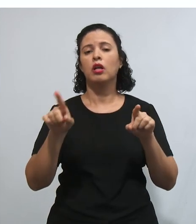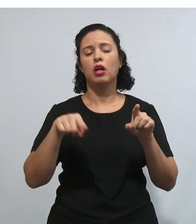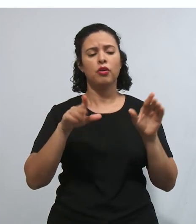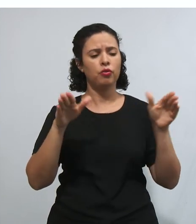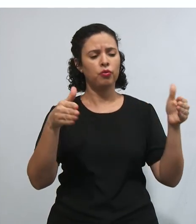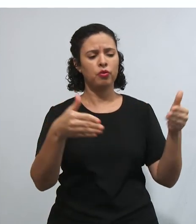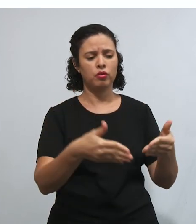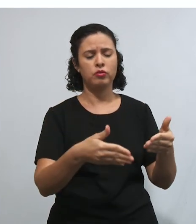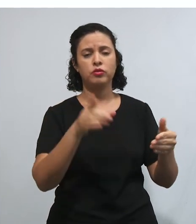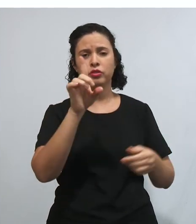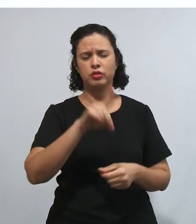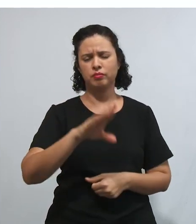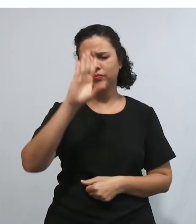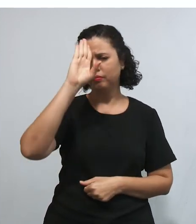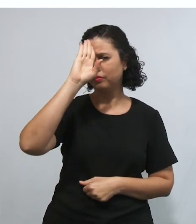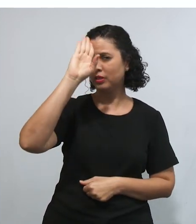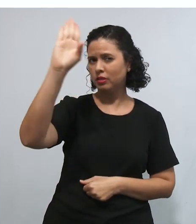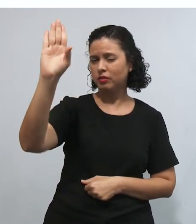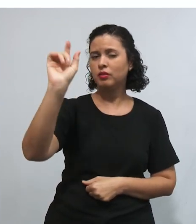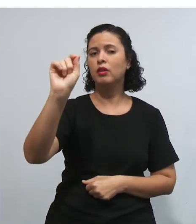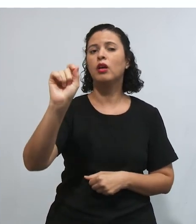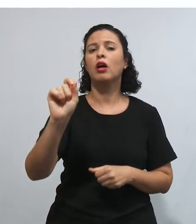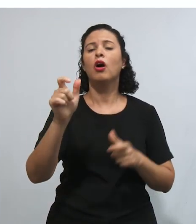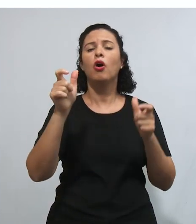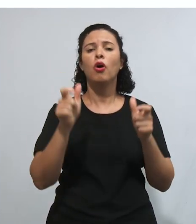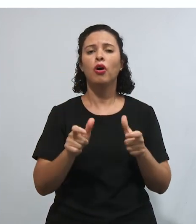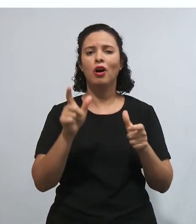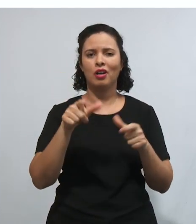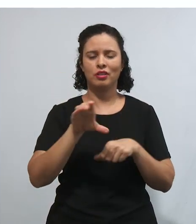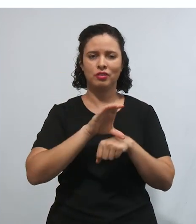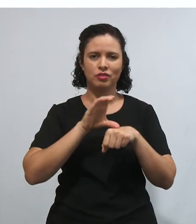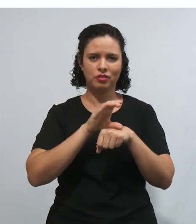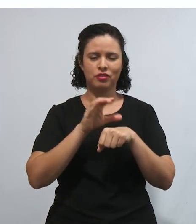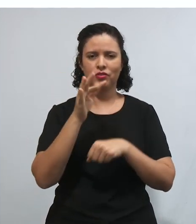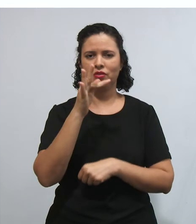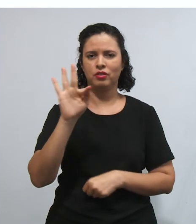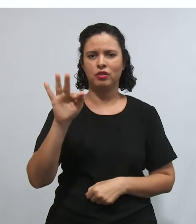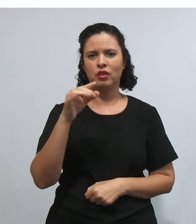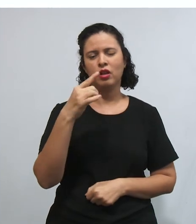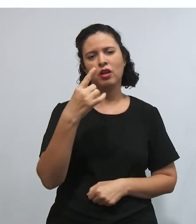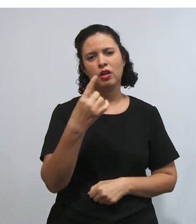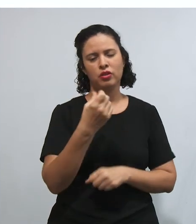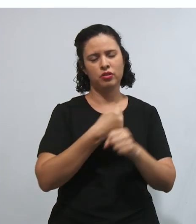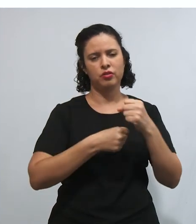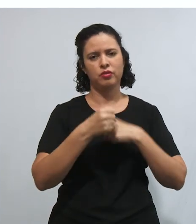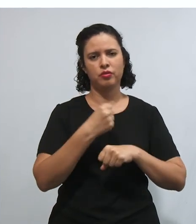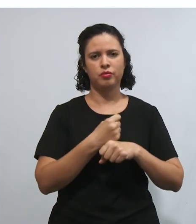fundamentais da nossa Constituição Federal de 1988.